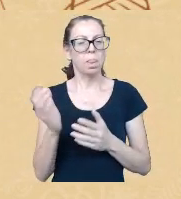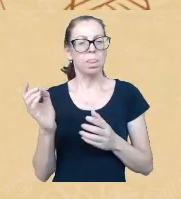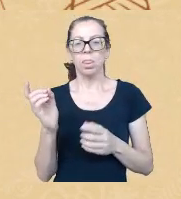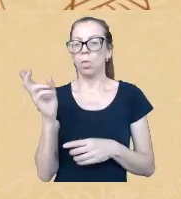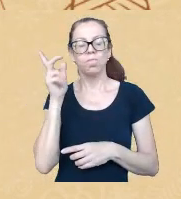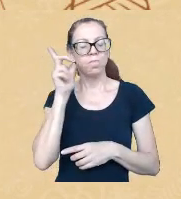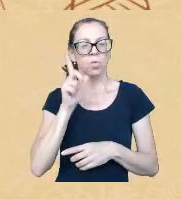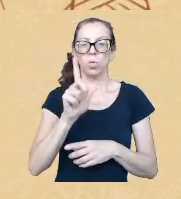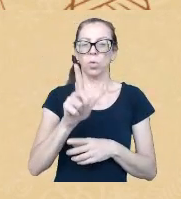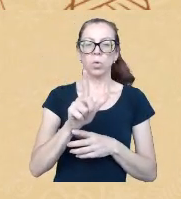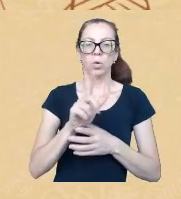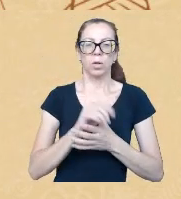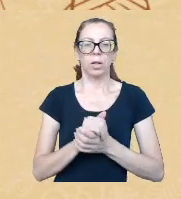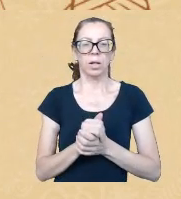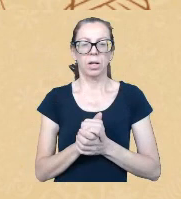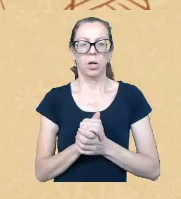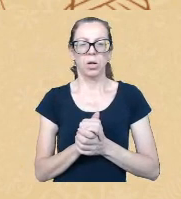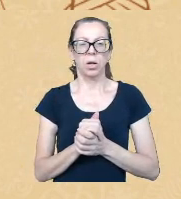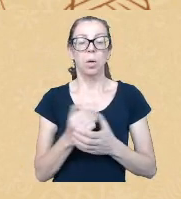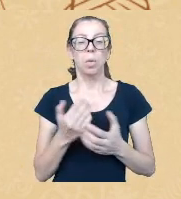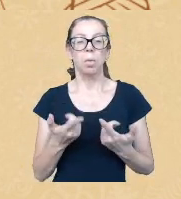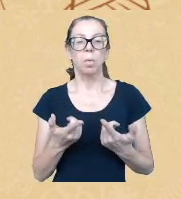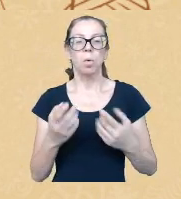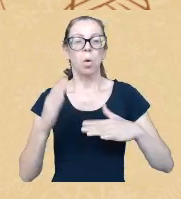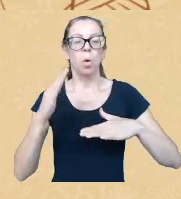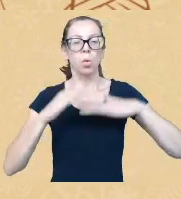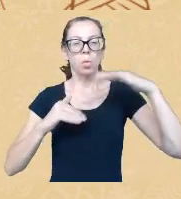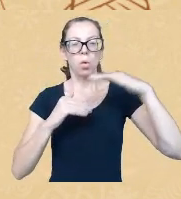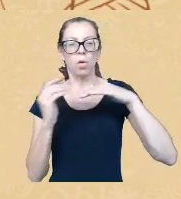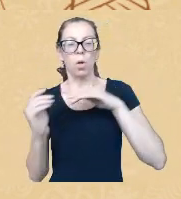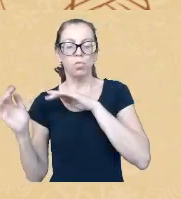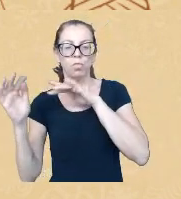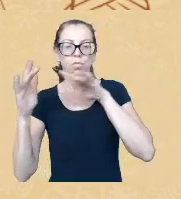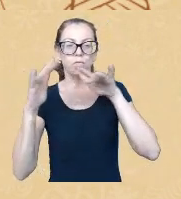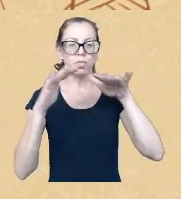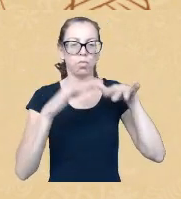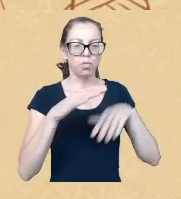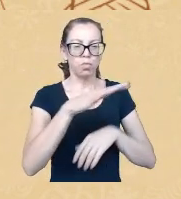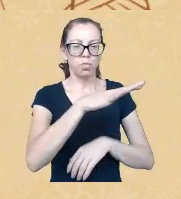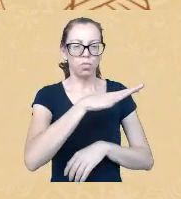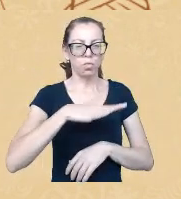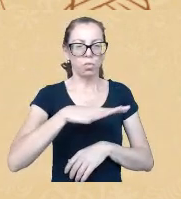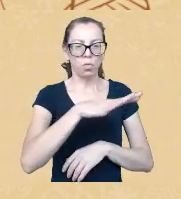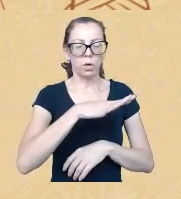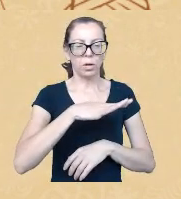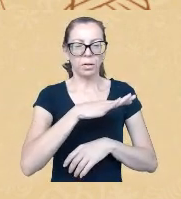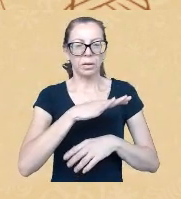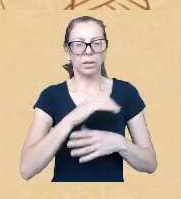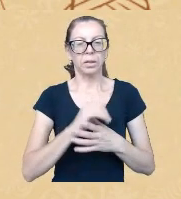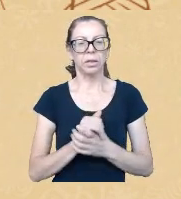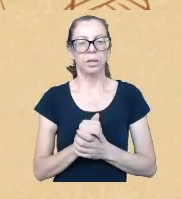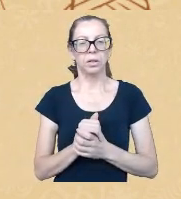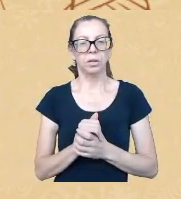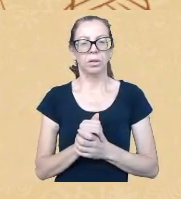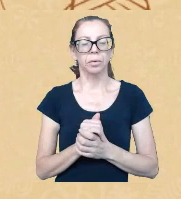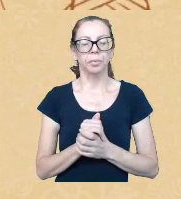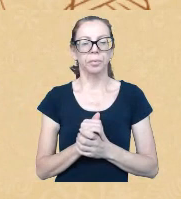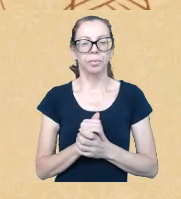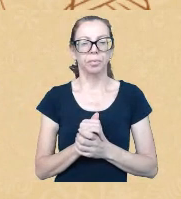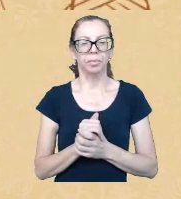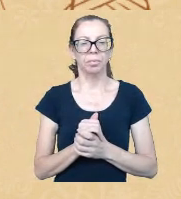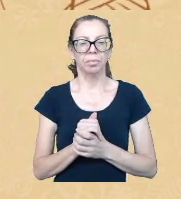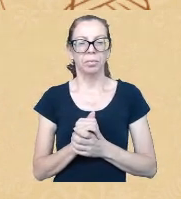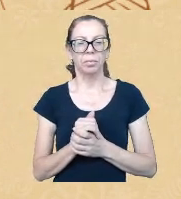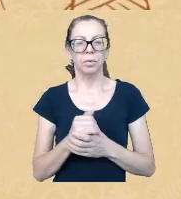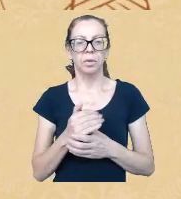vinham para esse território e aí nós temos o que nós chamamos de retomada então povos como o povo do